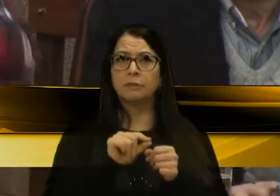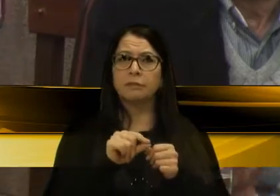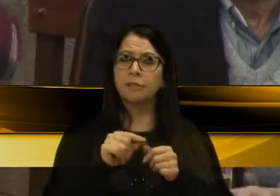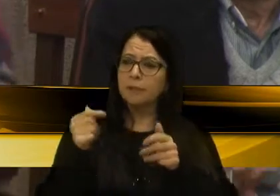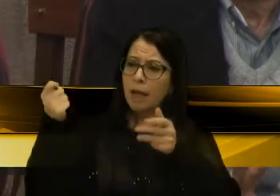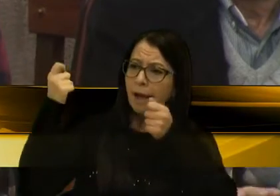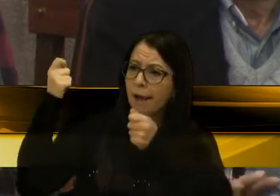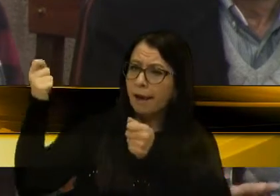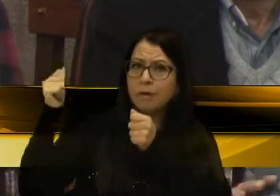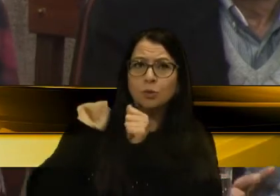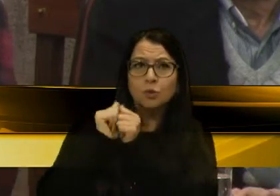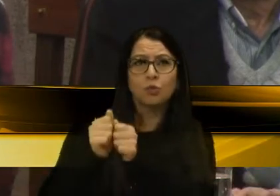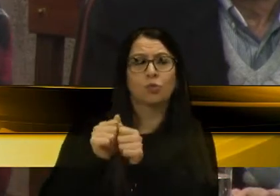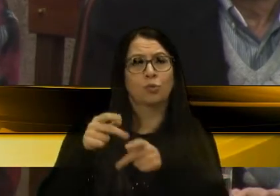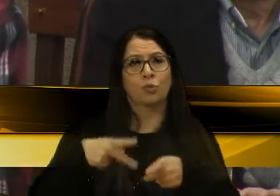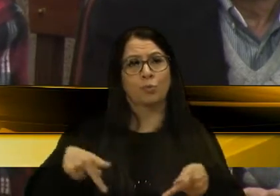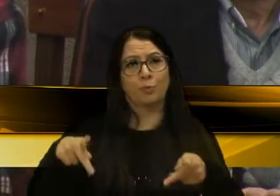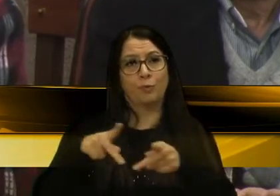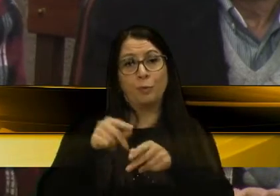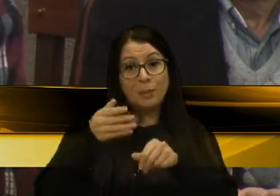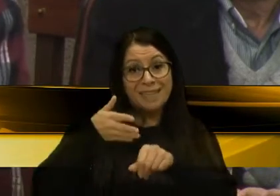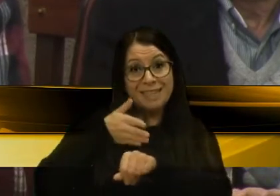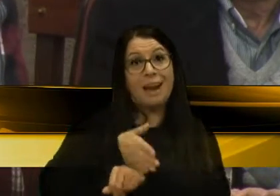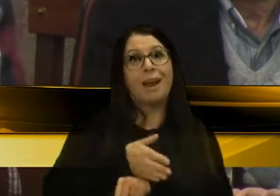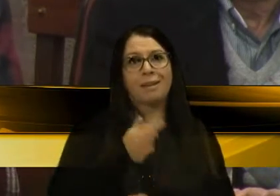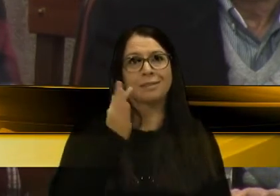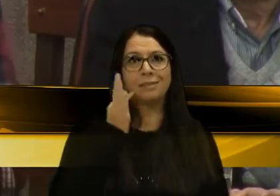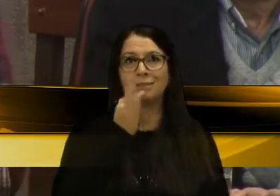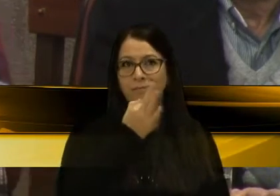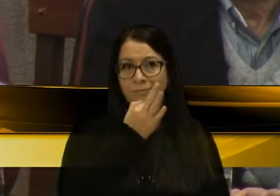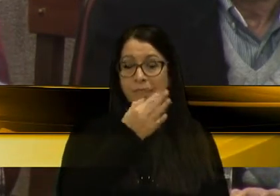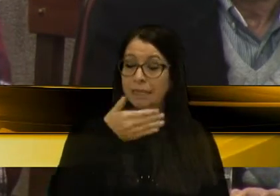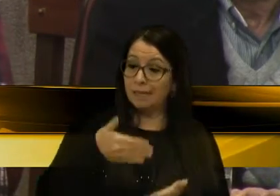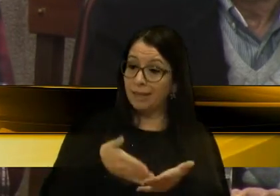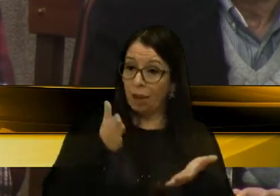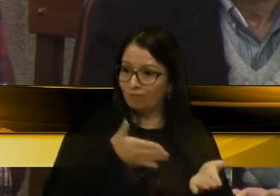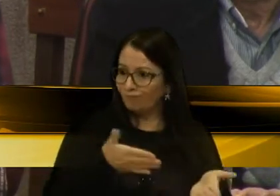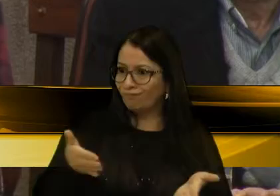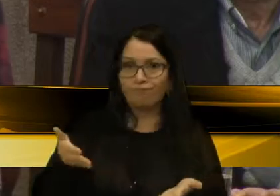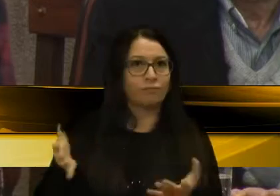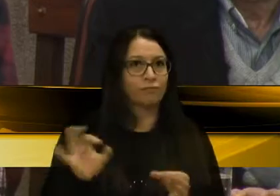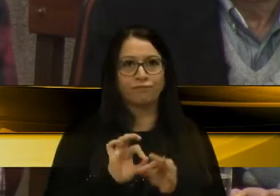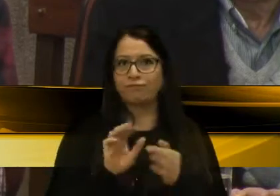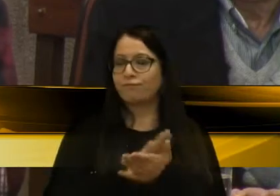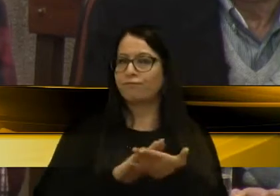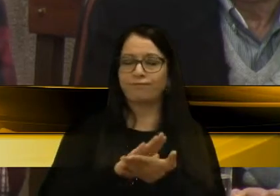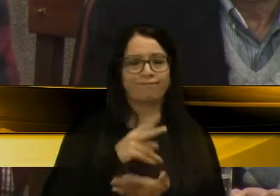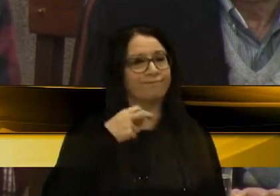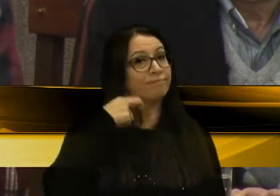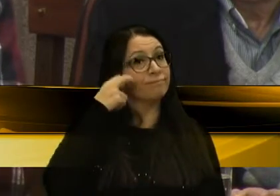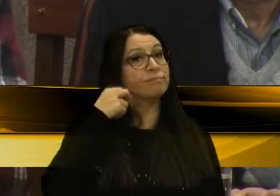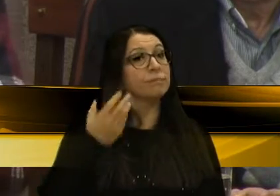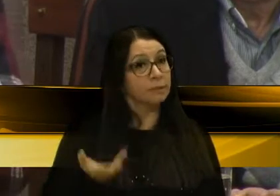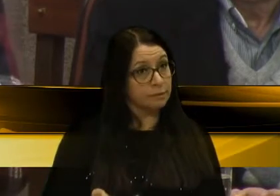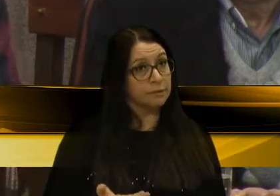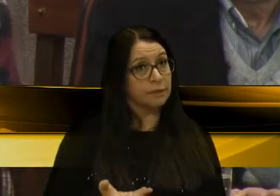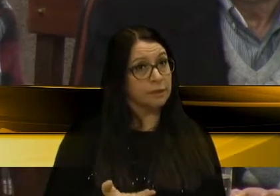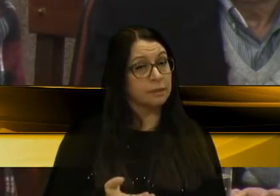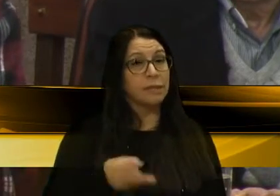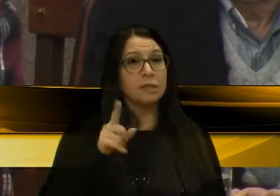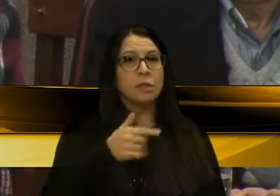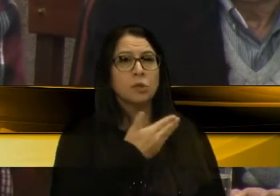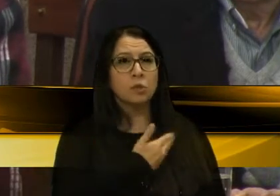manifestação junto com o povo sobre aquela entrada de Forqueta. E até hoje não é feito nada, é uma vergonha. E esses nossos